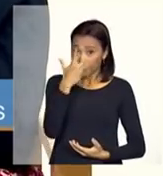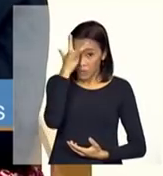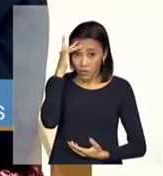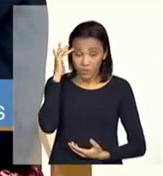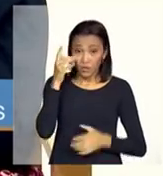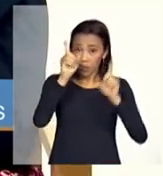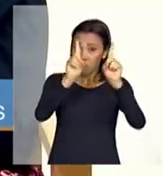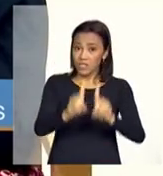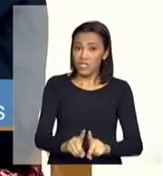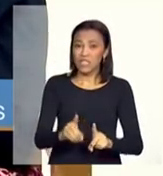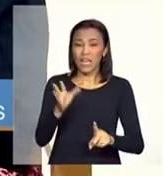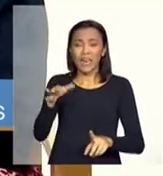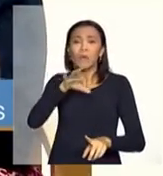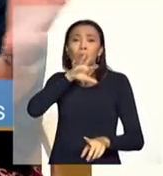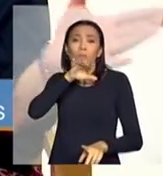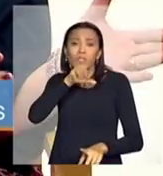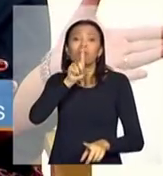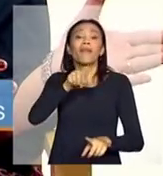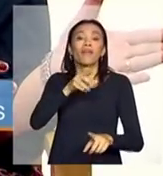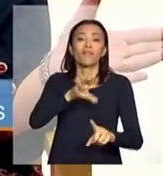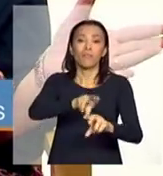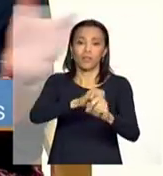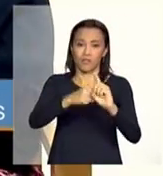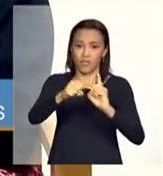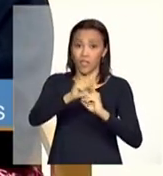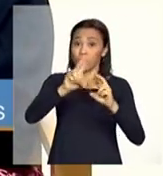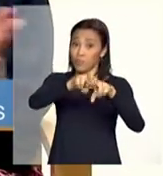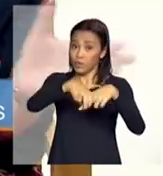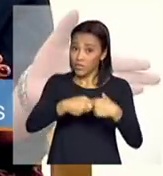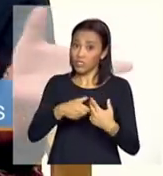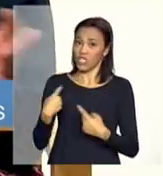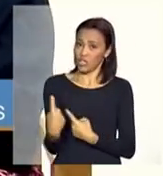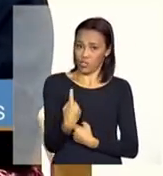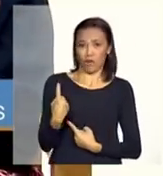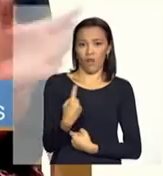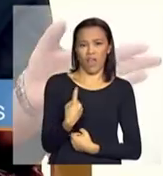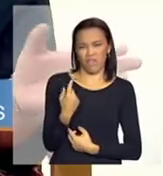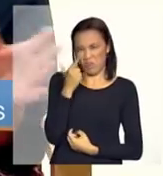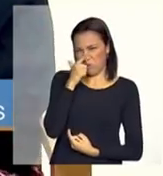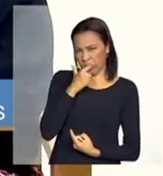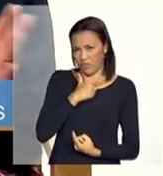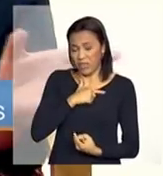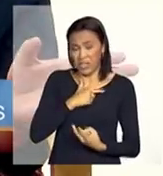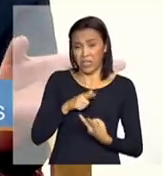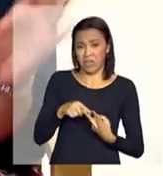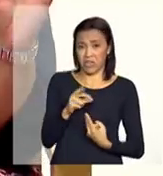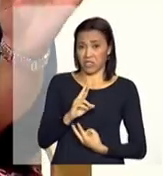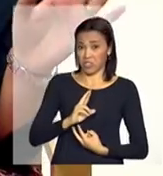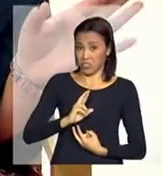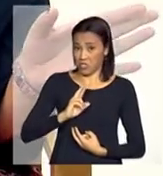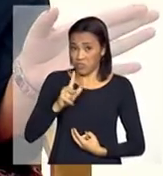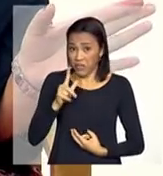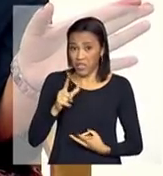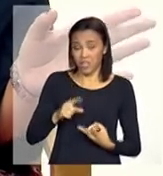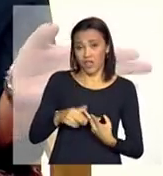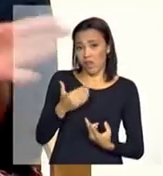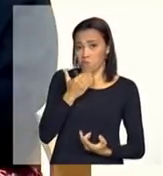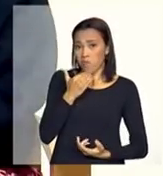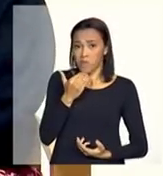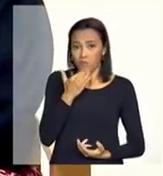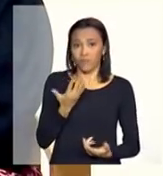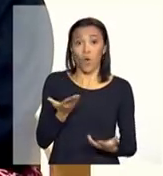prejudicavam a sociedade e por isso isolava, né? É o feio, é o diferente e nós não queremos, é o defeituoso.